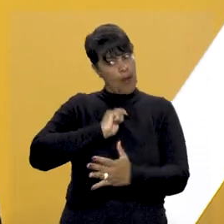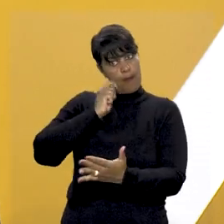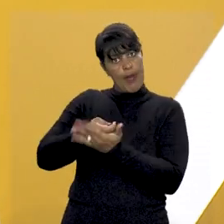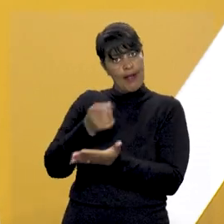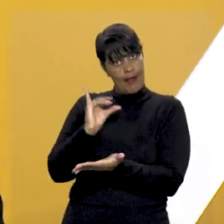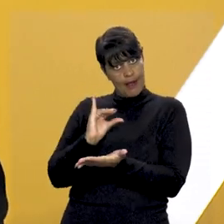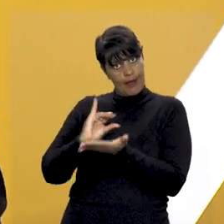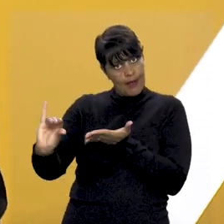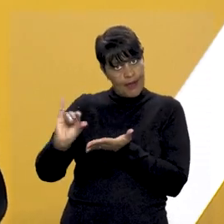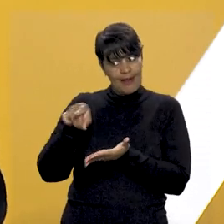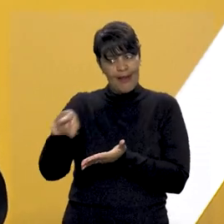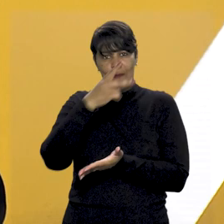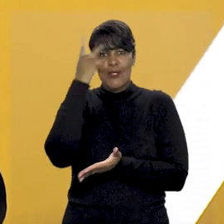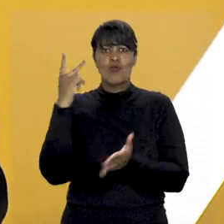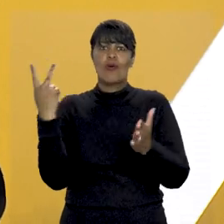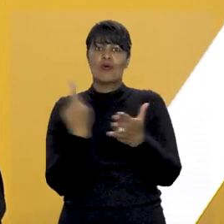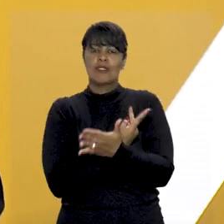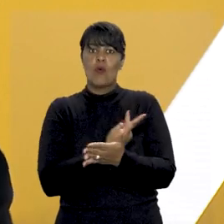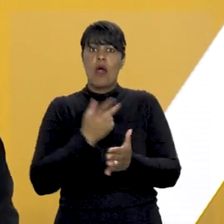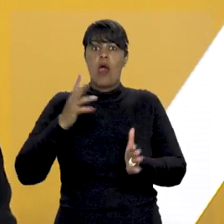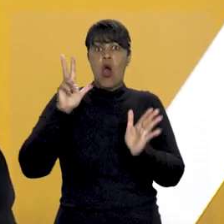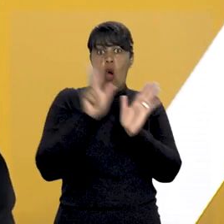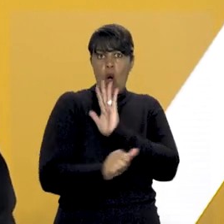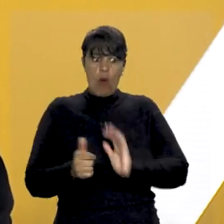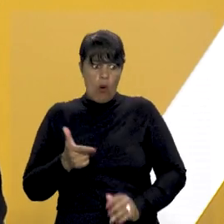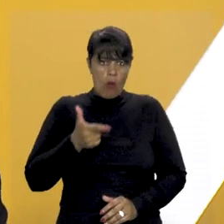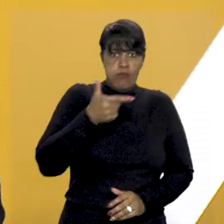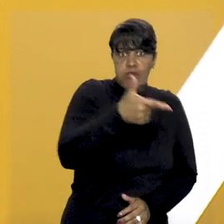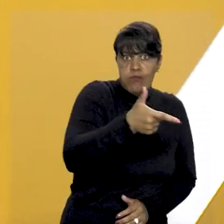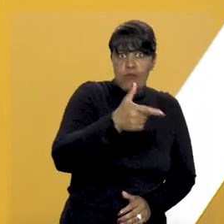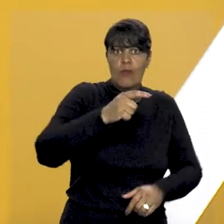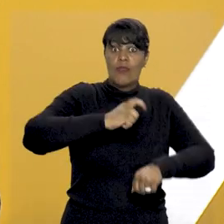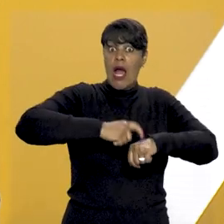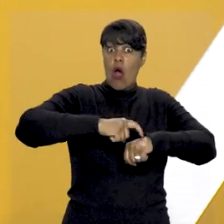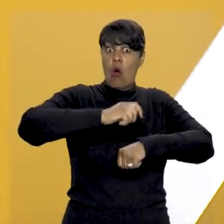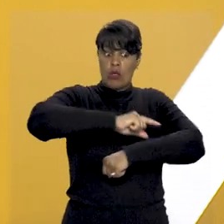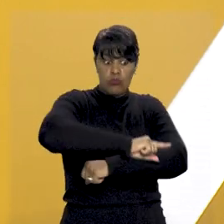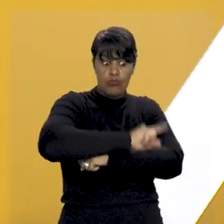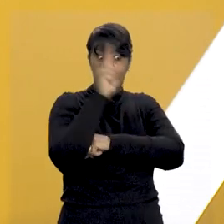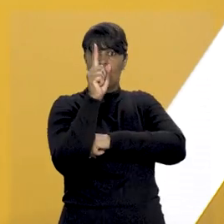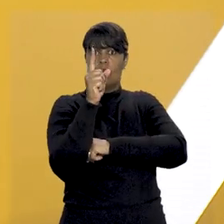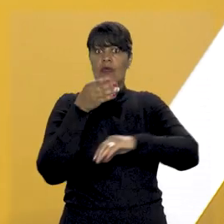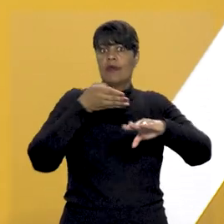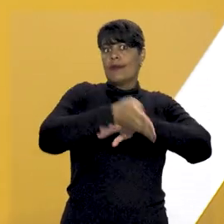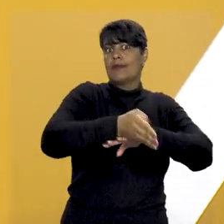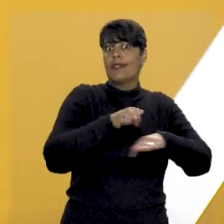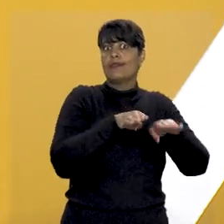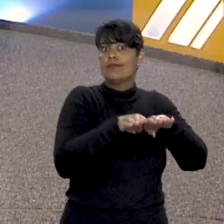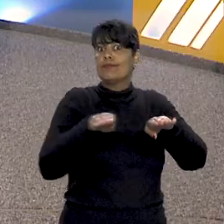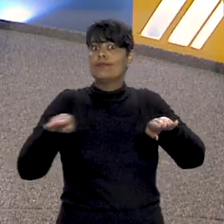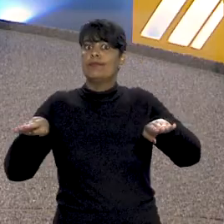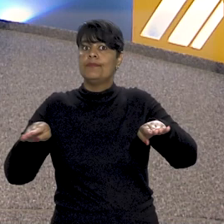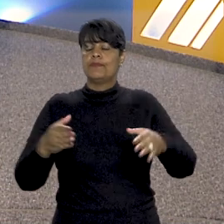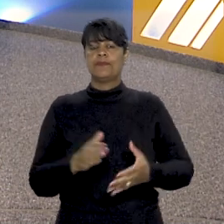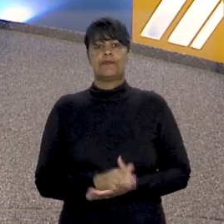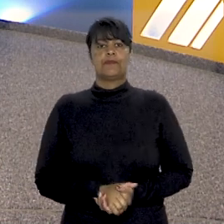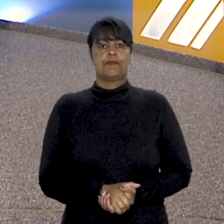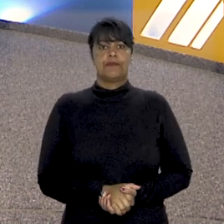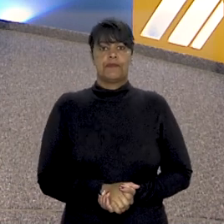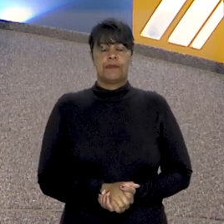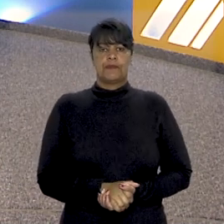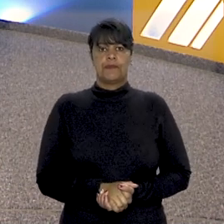vítima de roubo à mão armada ocorrido na cancela para ingresso no estacionamento. Para os